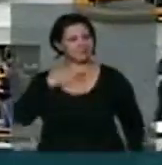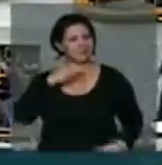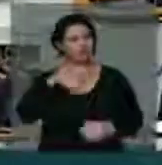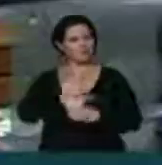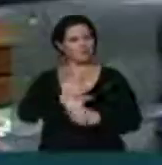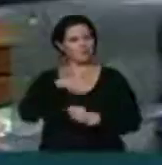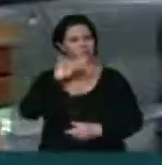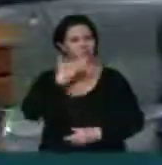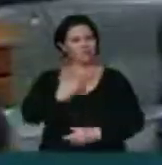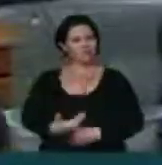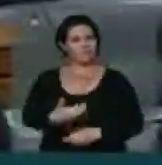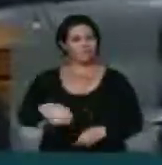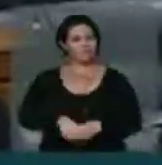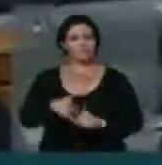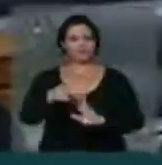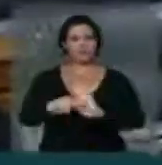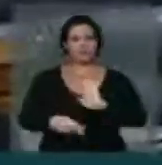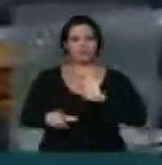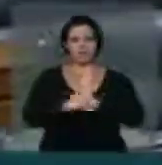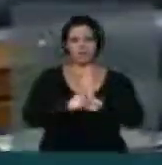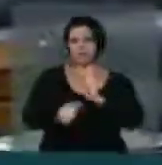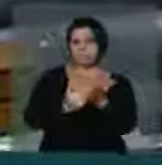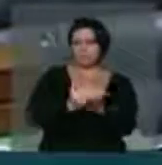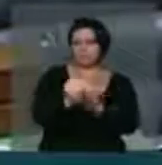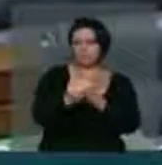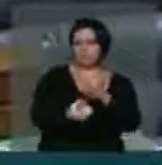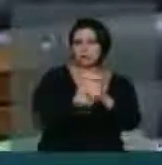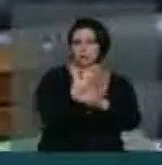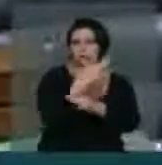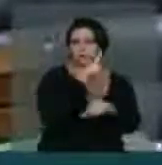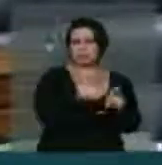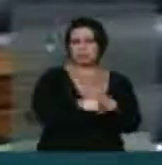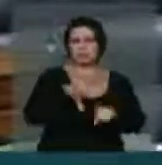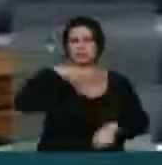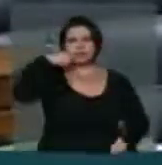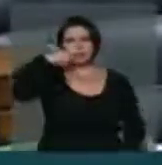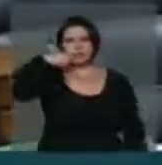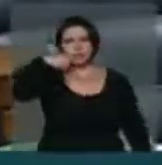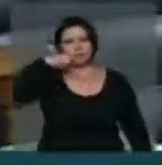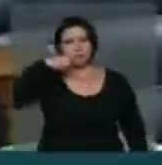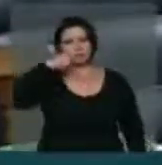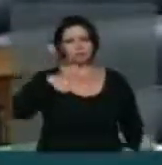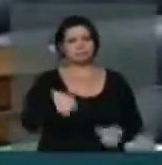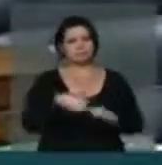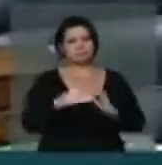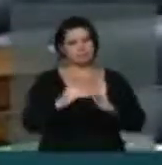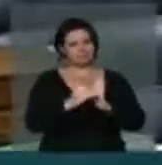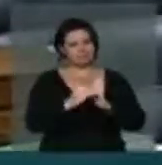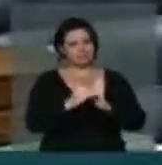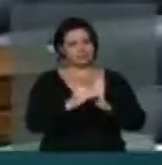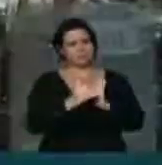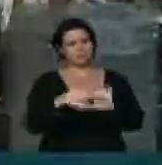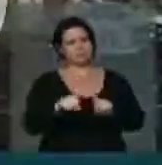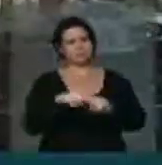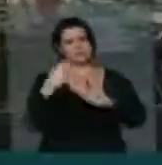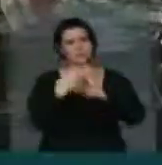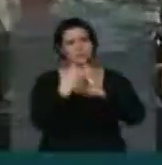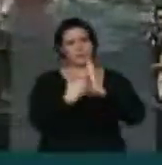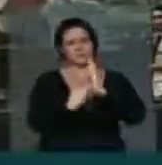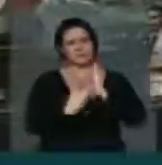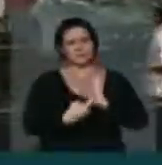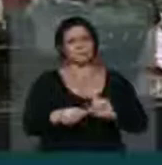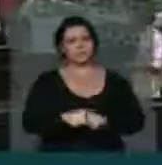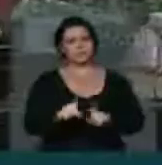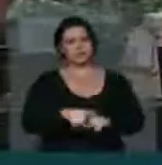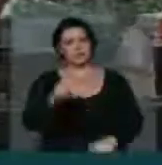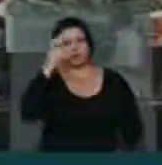voto a favor ao projeto oriundo do Senado, que institui o programa Cultura